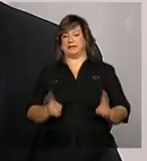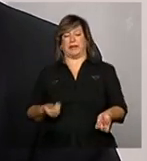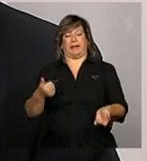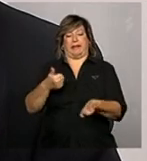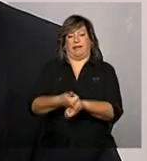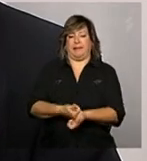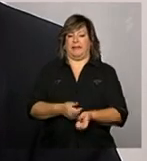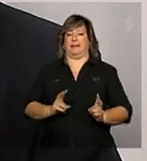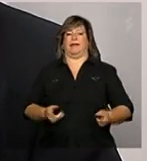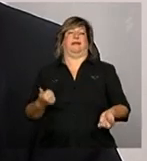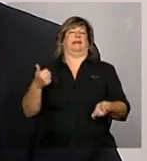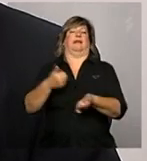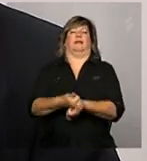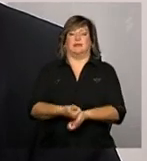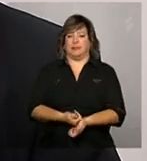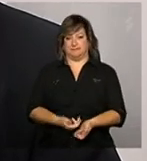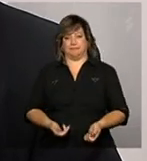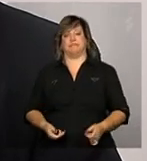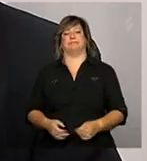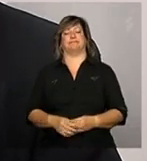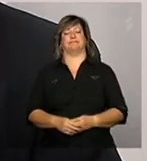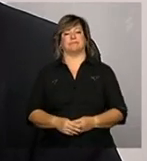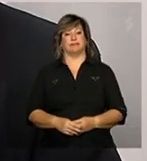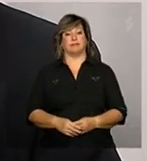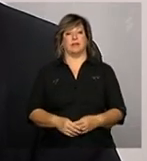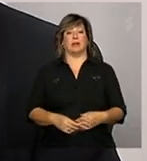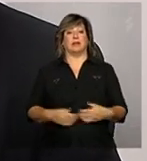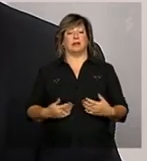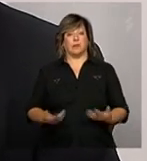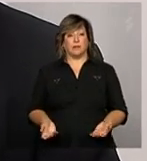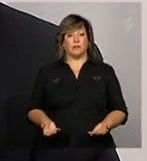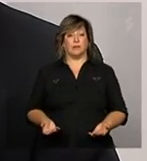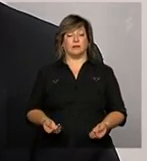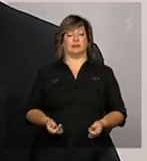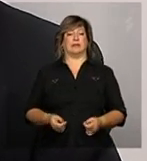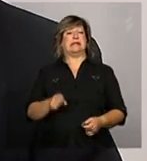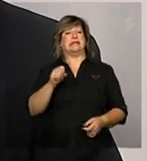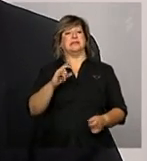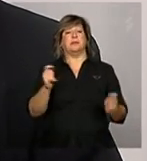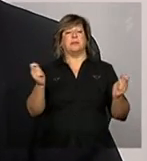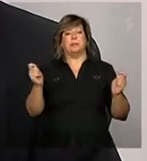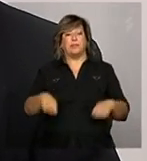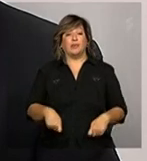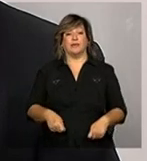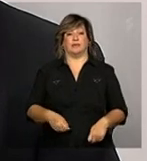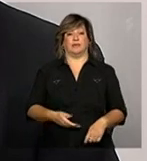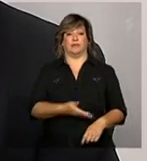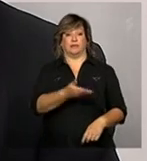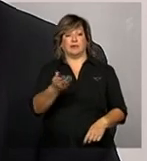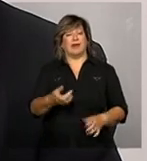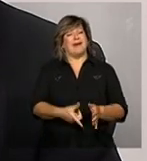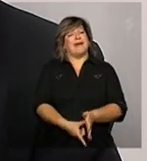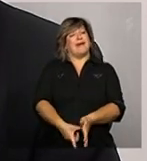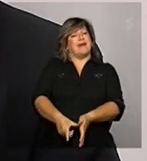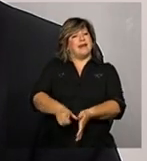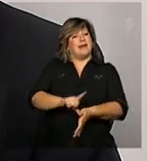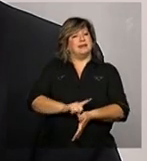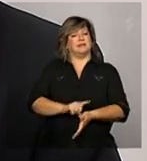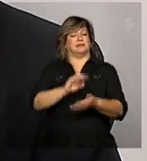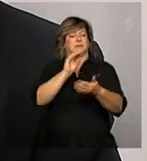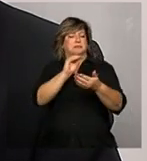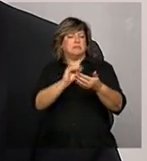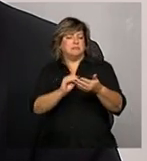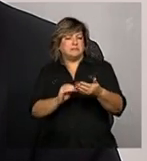para fazer muitas coisas em cima da hora que se possível faça e conclua o